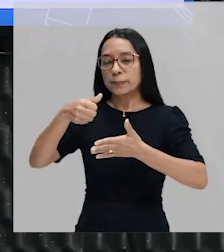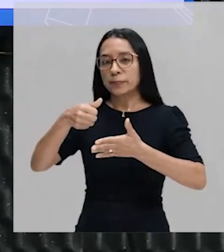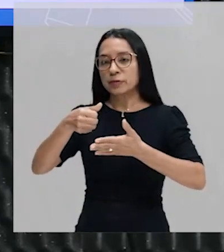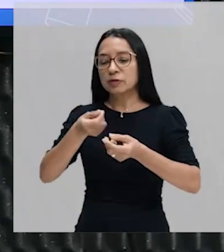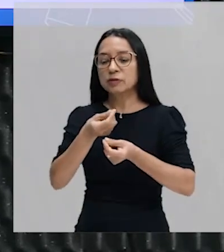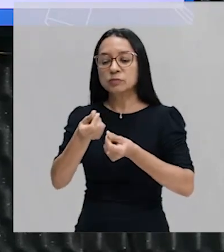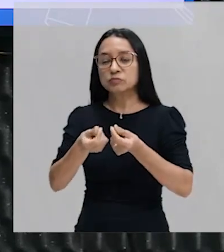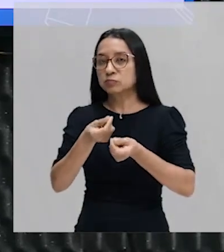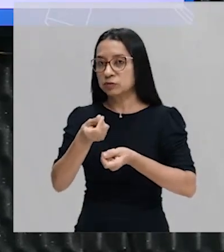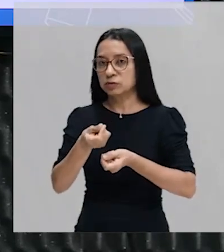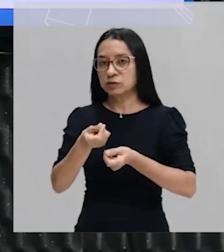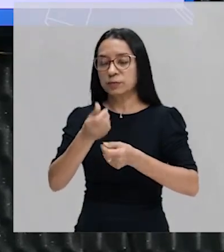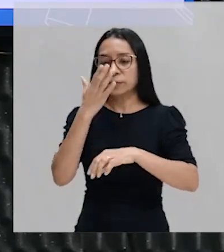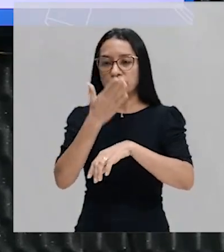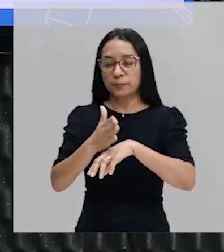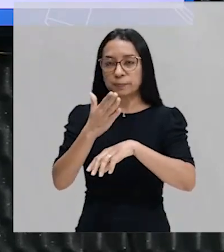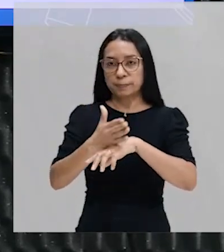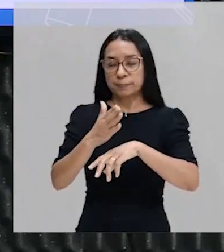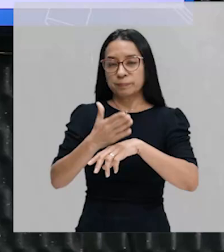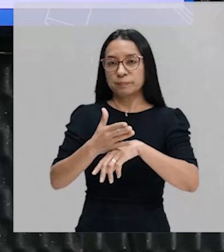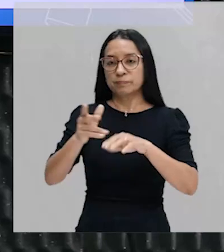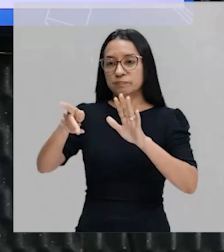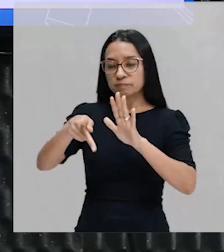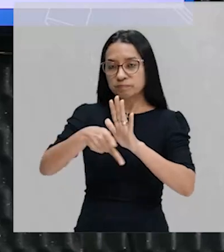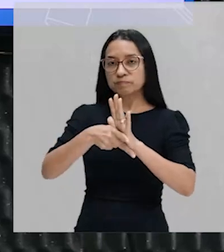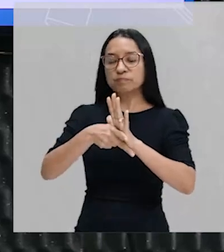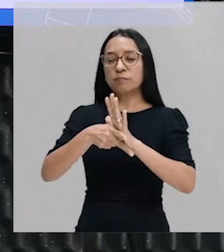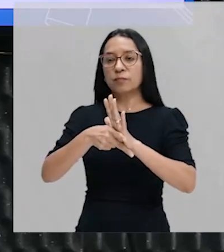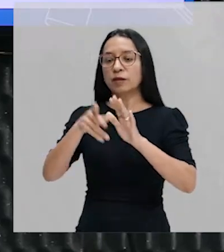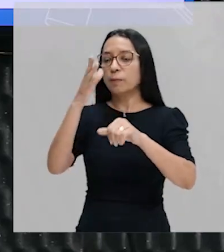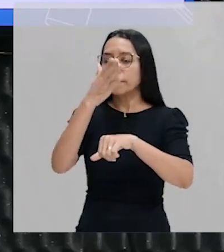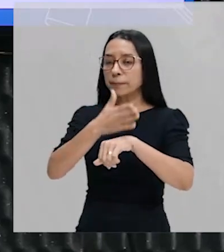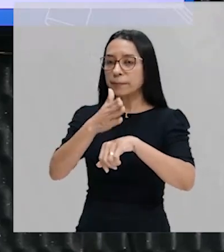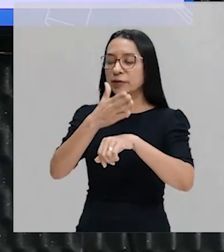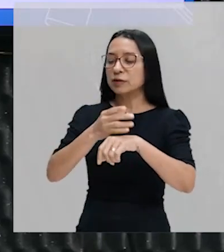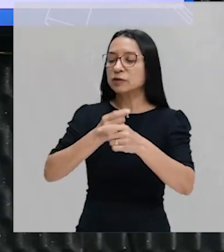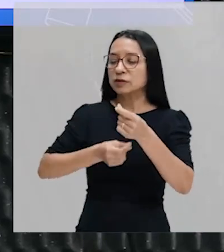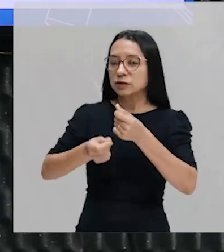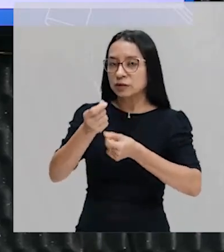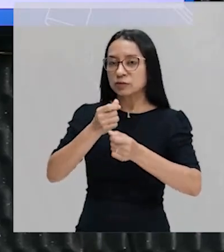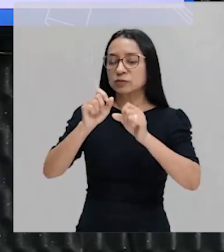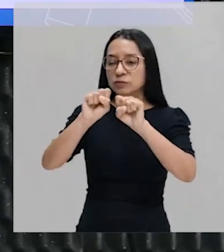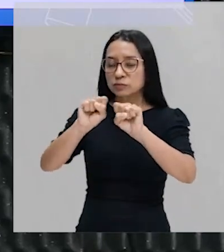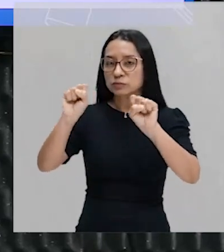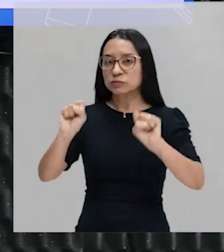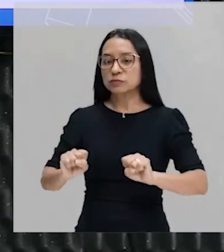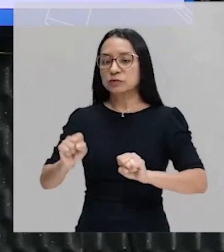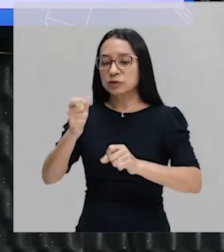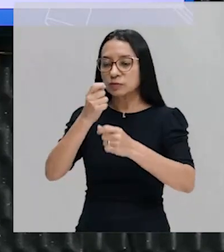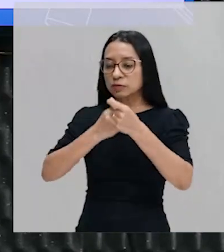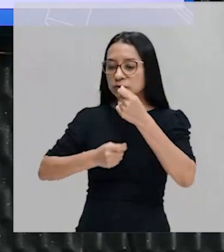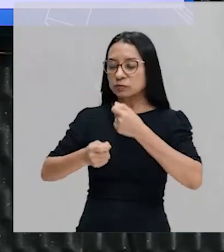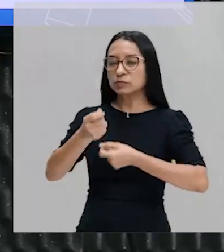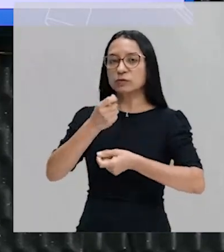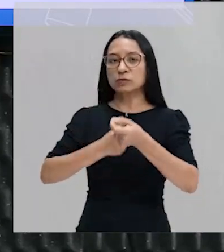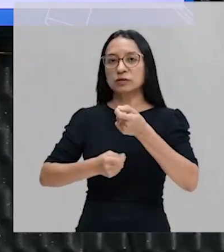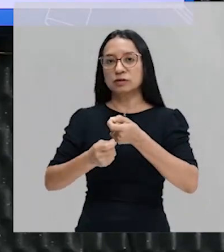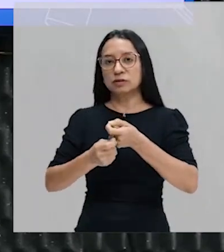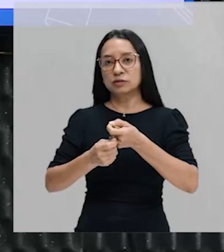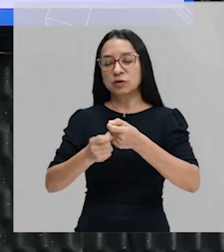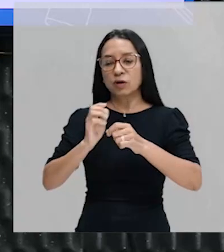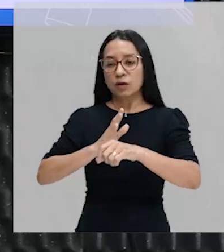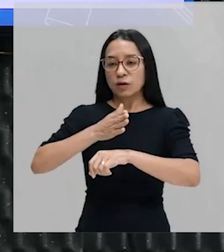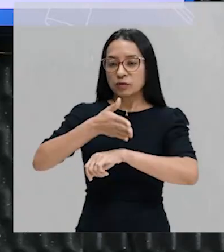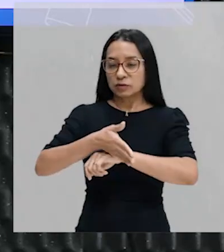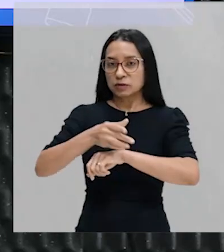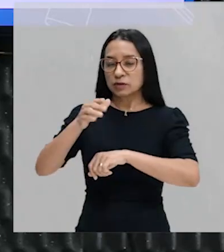Para botar em prática as suas práticas econômicas do mercantilismo. Observe que, dentro dessa